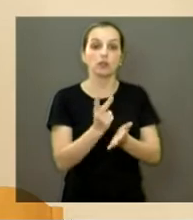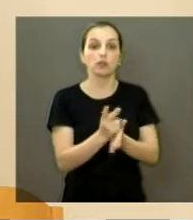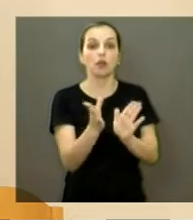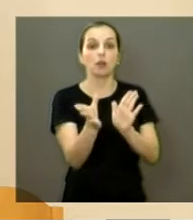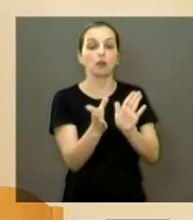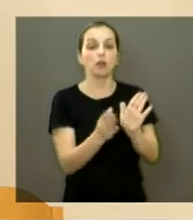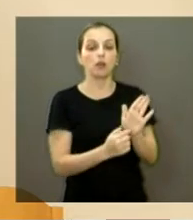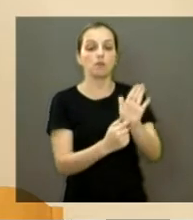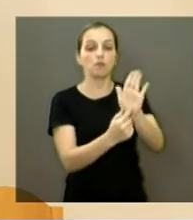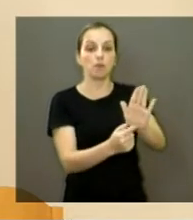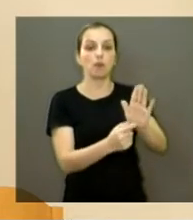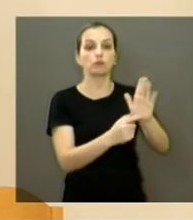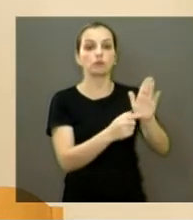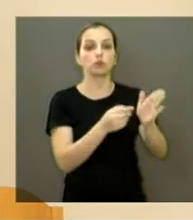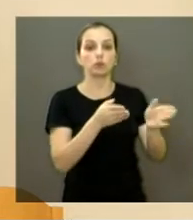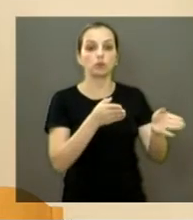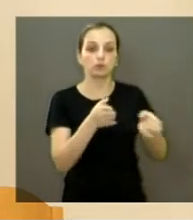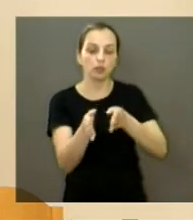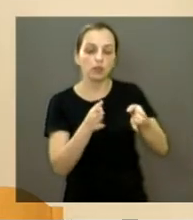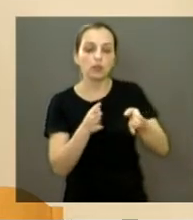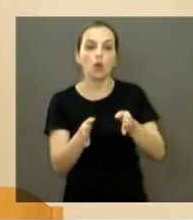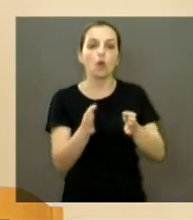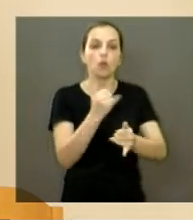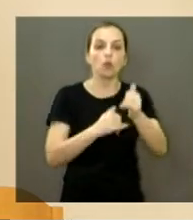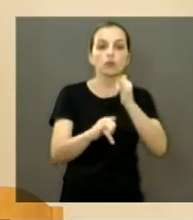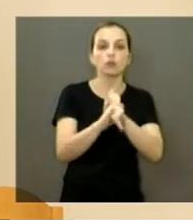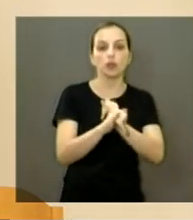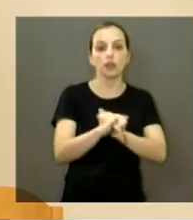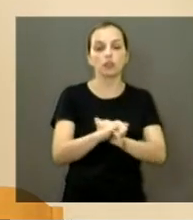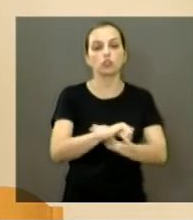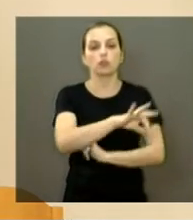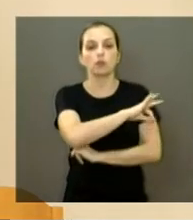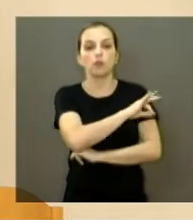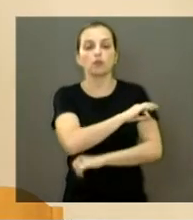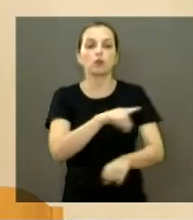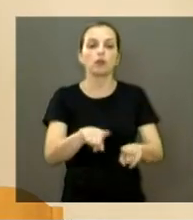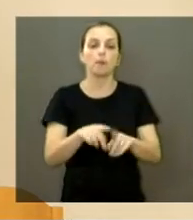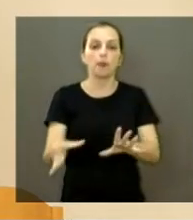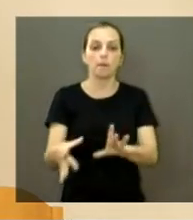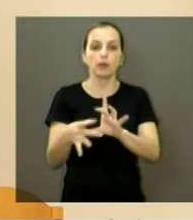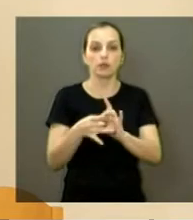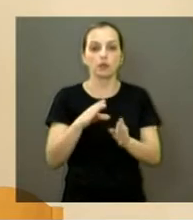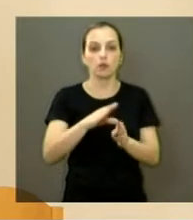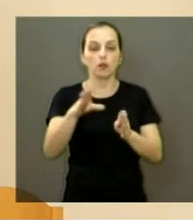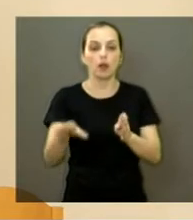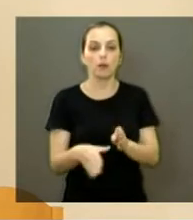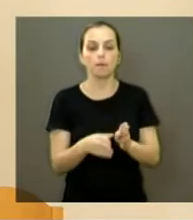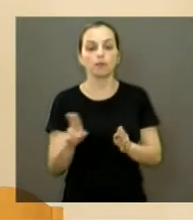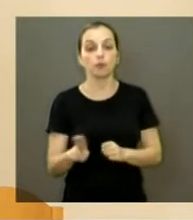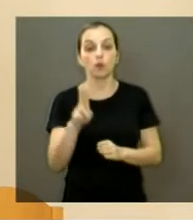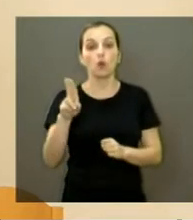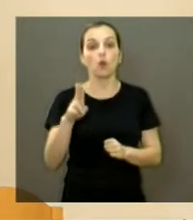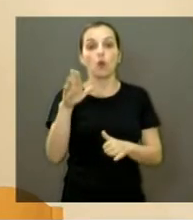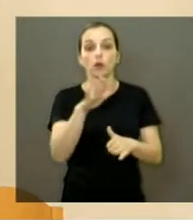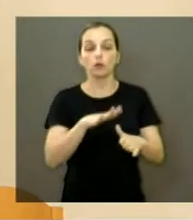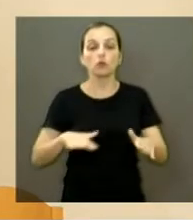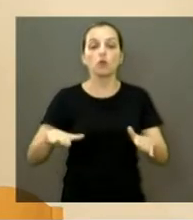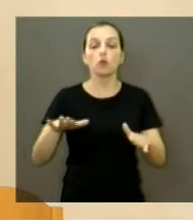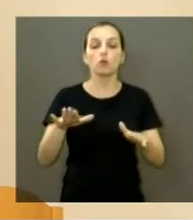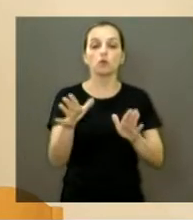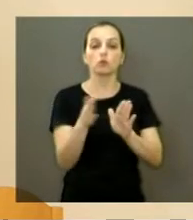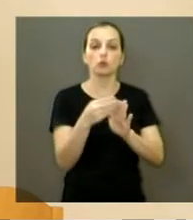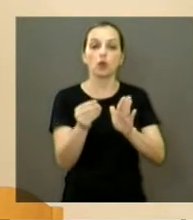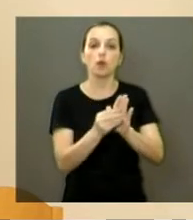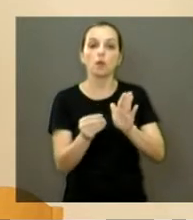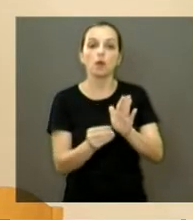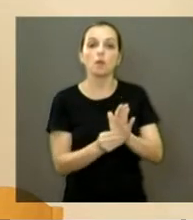site da Prefeitura, e também, possivelmente, uma parceria com a Câmara no site da Câmara. O usuário do aplicativo teria uma área específica, com histórico de